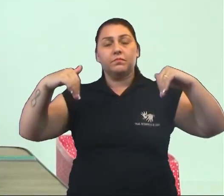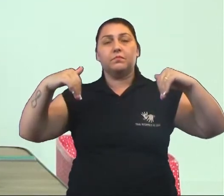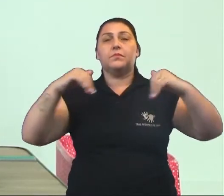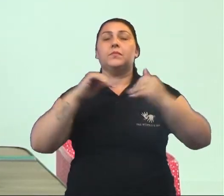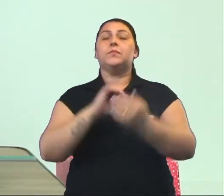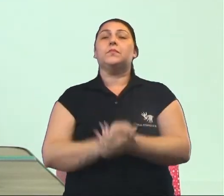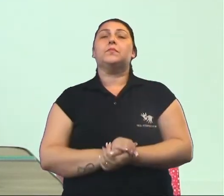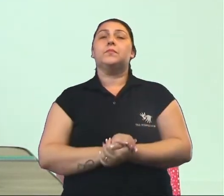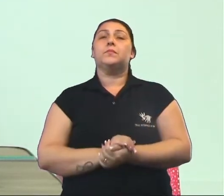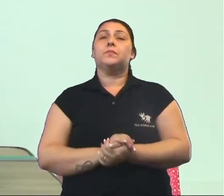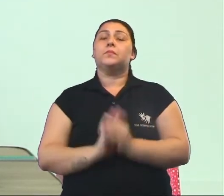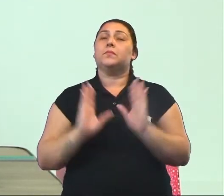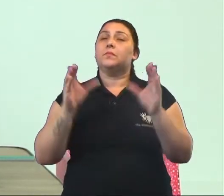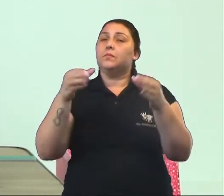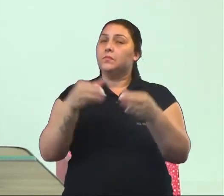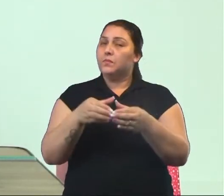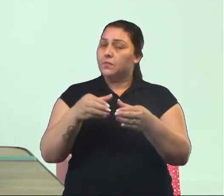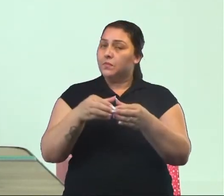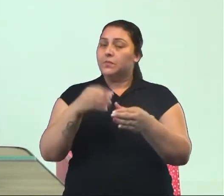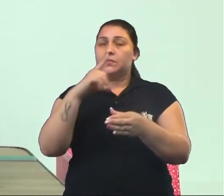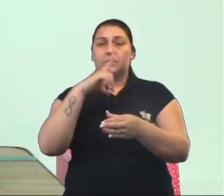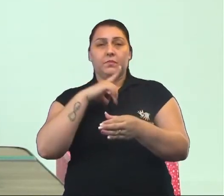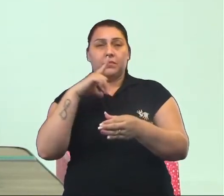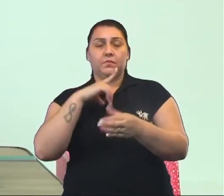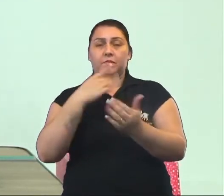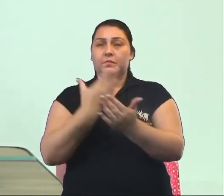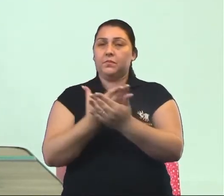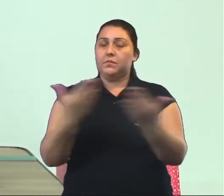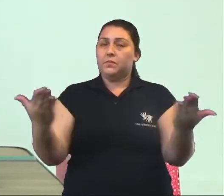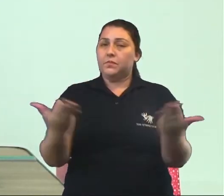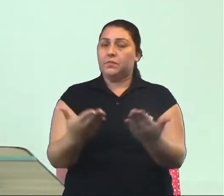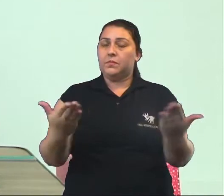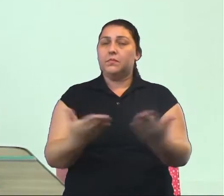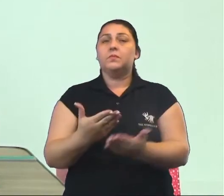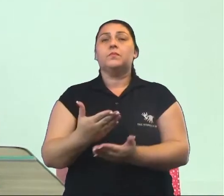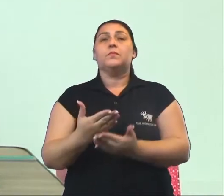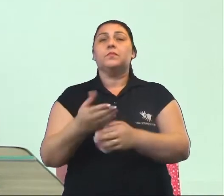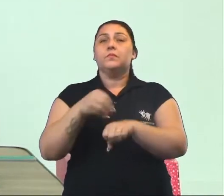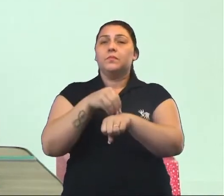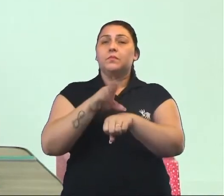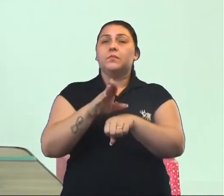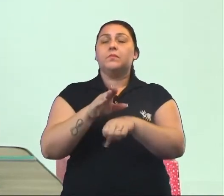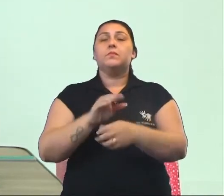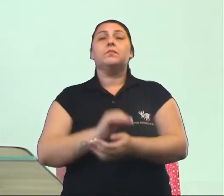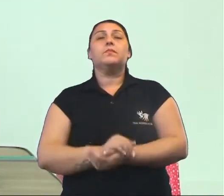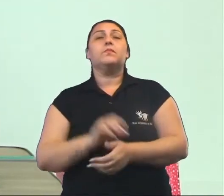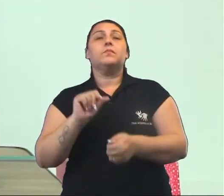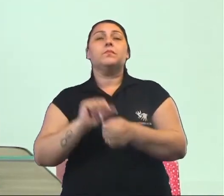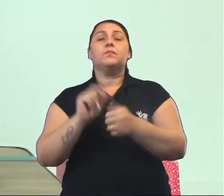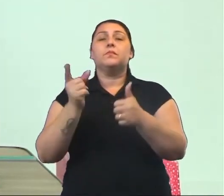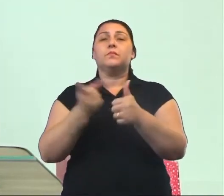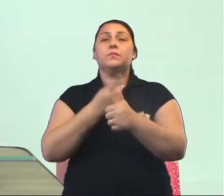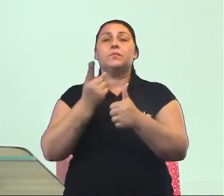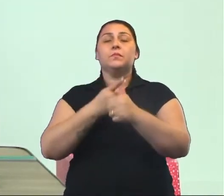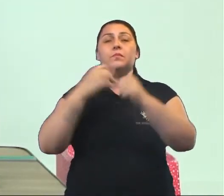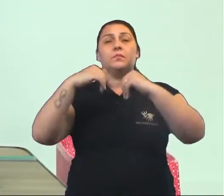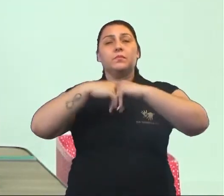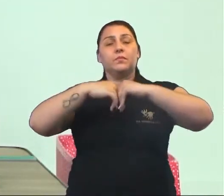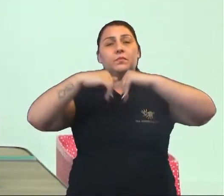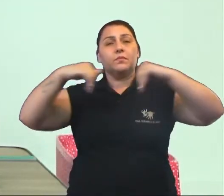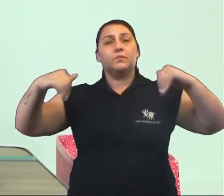dividir esse grupo de sólidos que temos aqui em nossa aula hoje? Vou te dar uma dica. Vamos fazer a primeira divisão